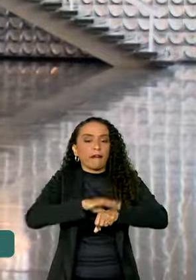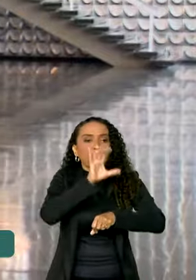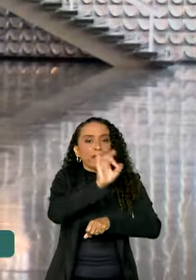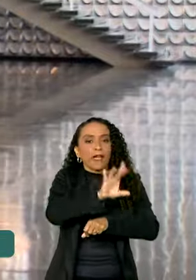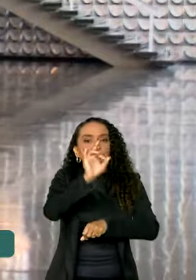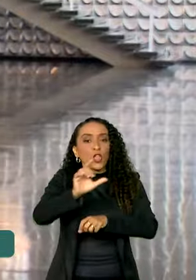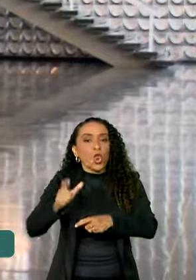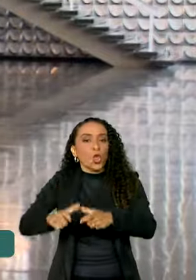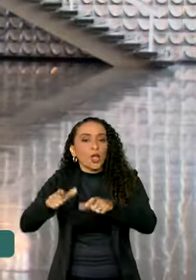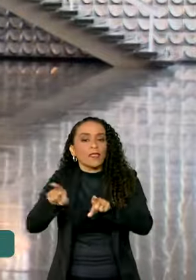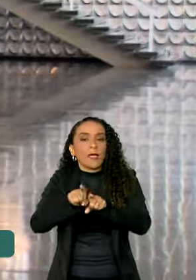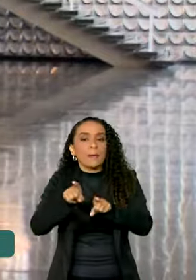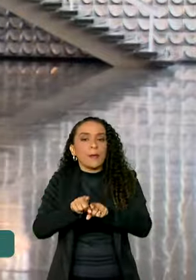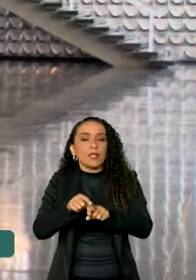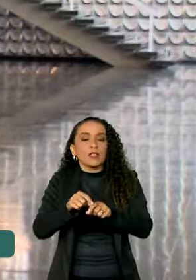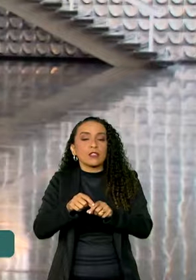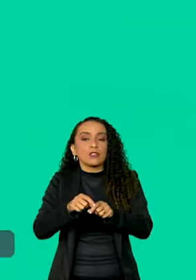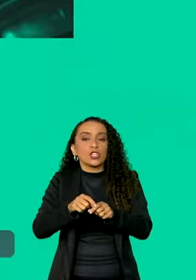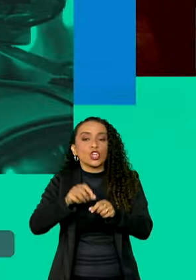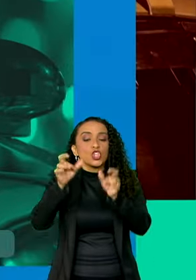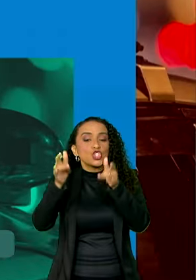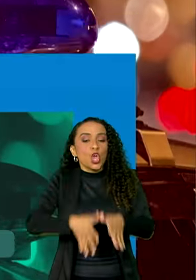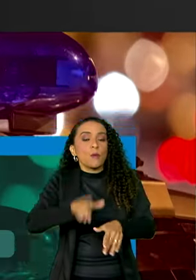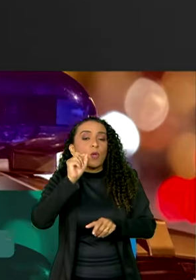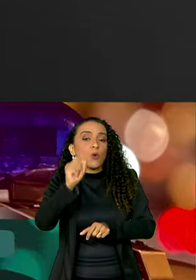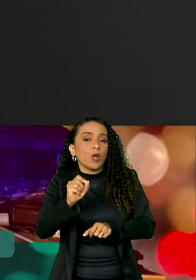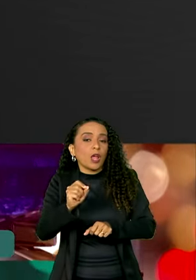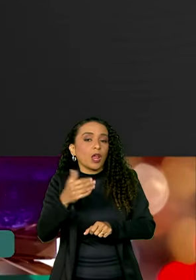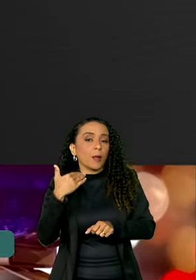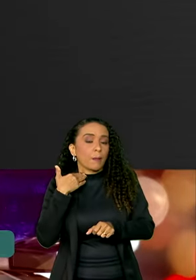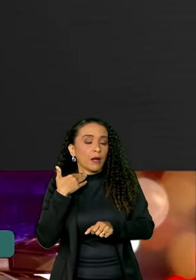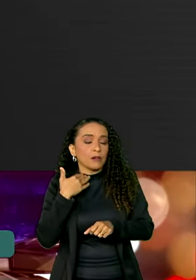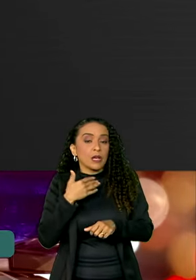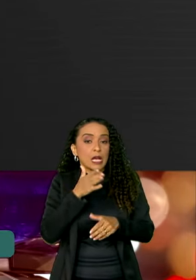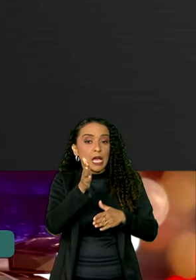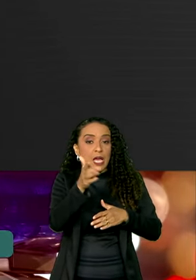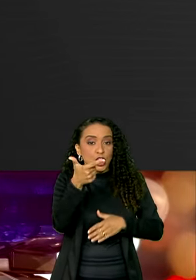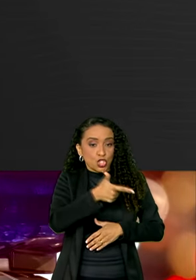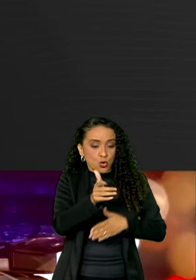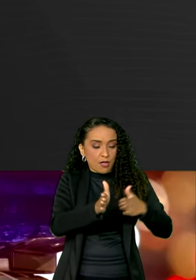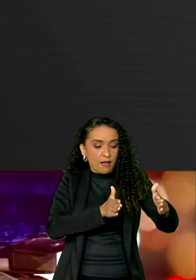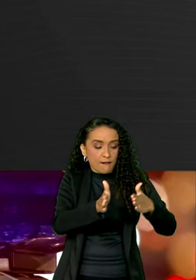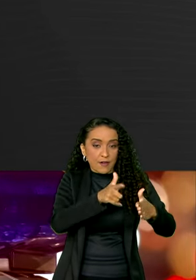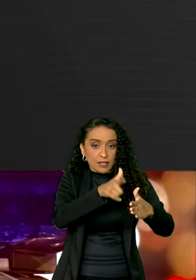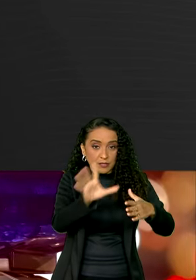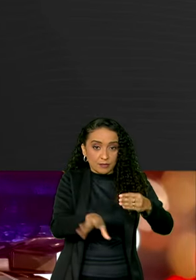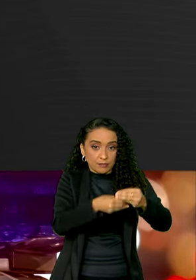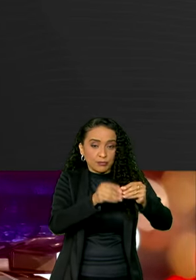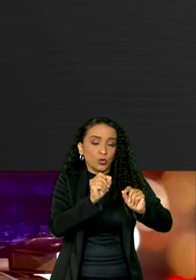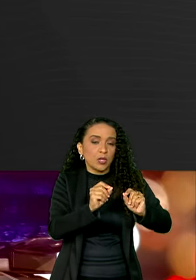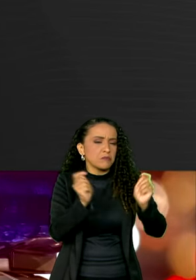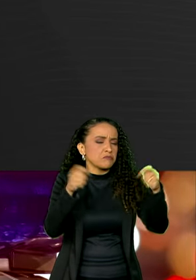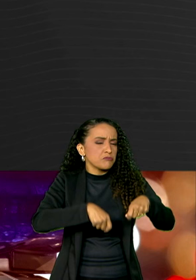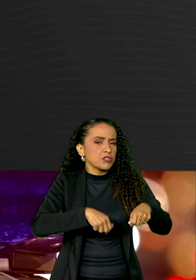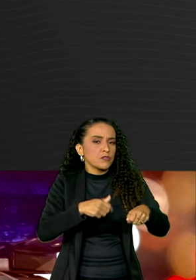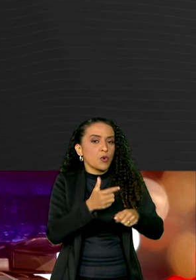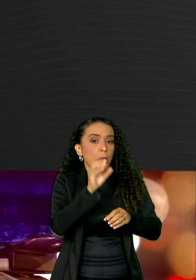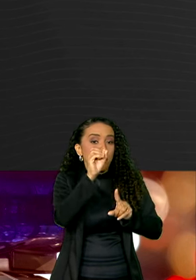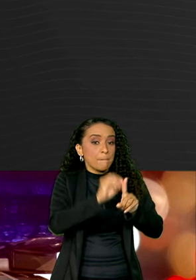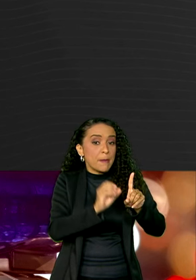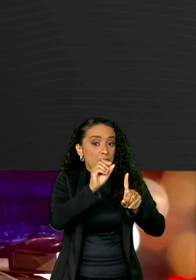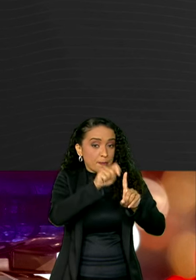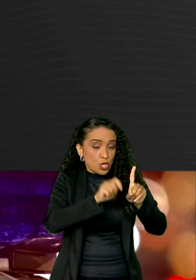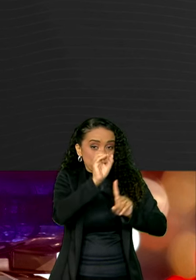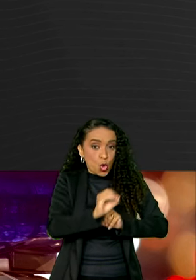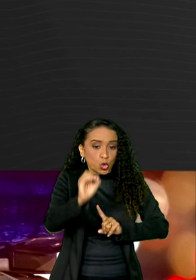cada local e o saldo em conta. Na segunda fase da implementação, prevista para outubro,